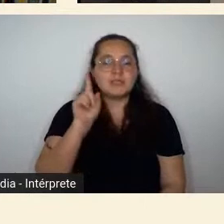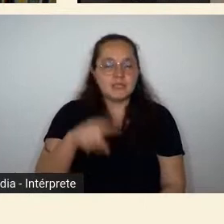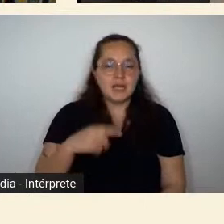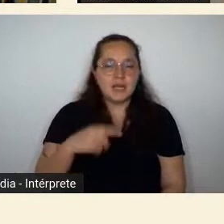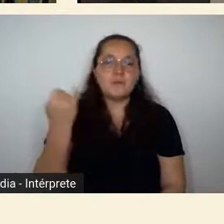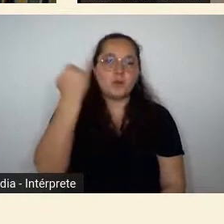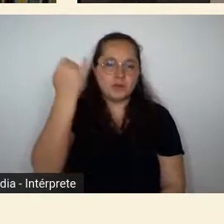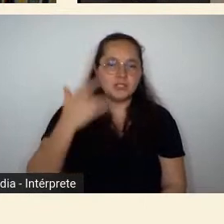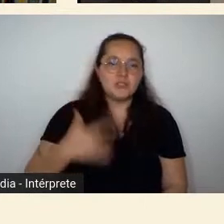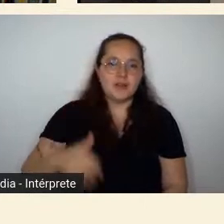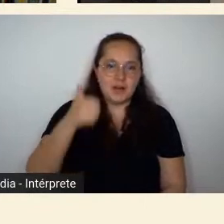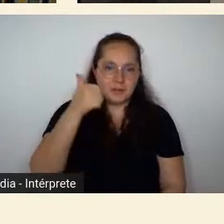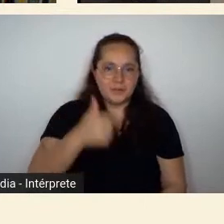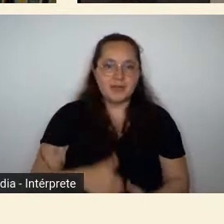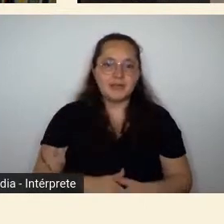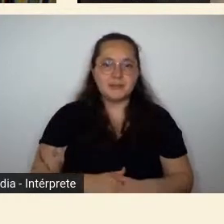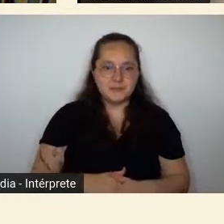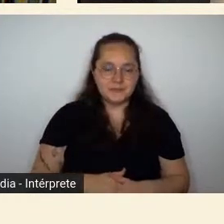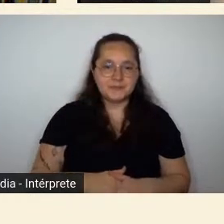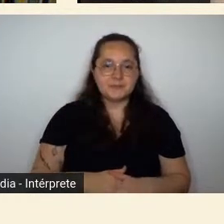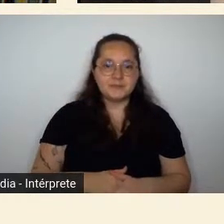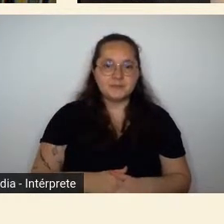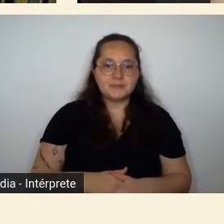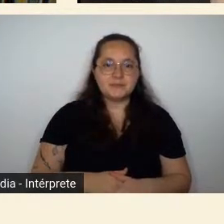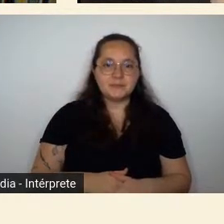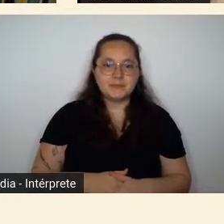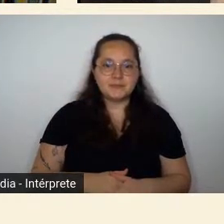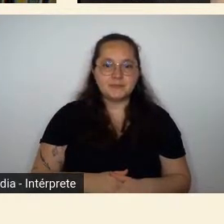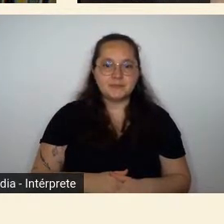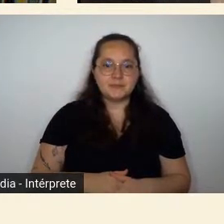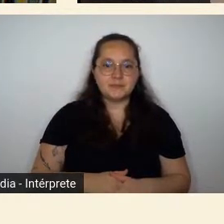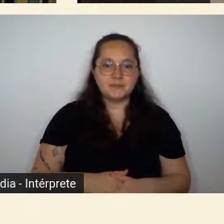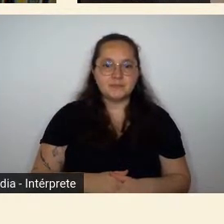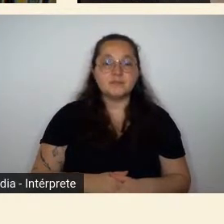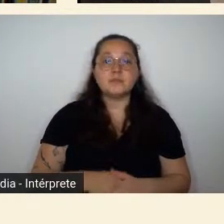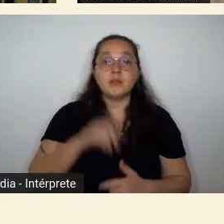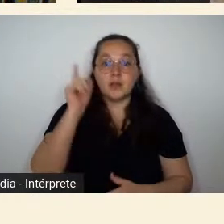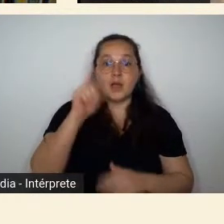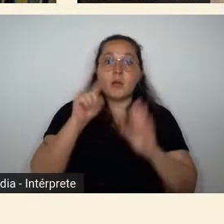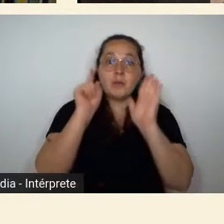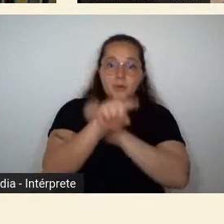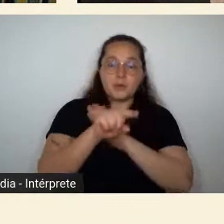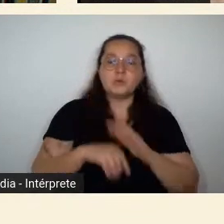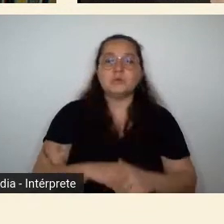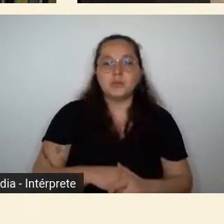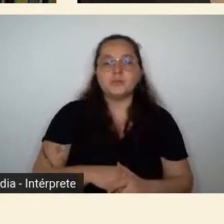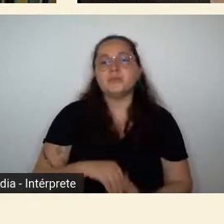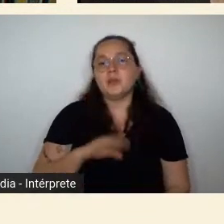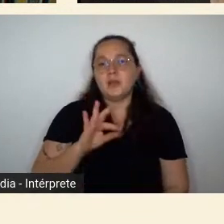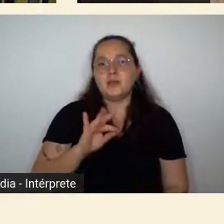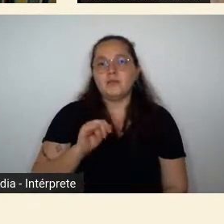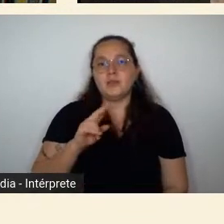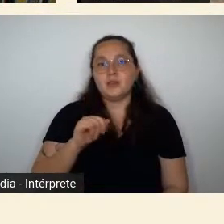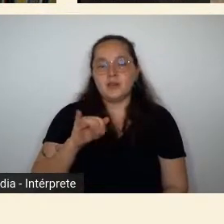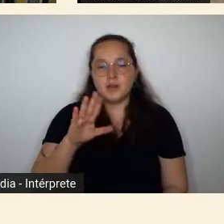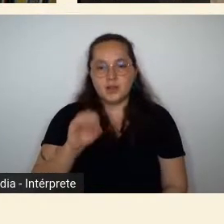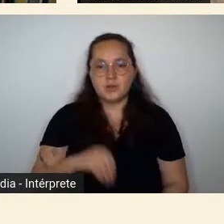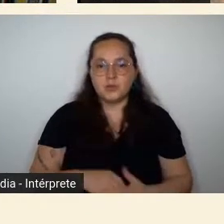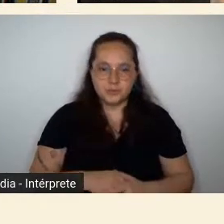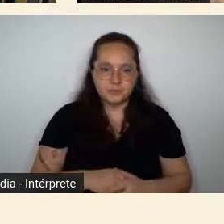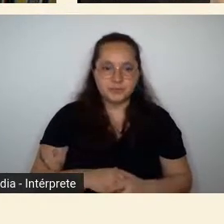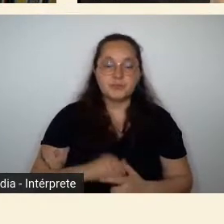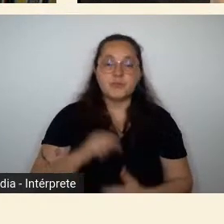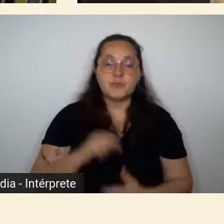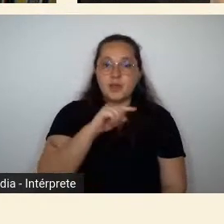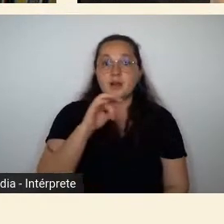ouvi-lo sobre isso tem várias aqui mas enfim é uma pergunta do Aldrin Figueiredo Fred falou muito em